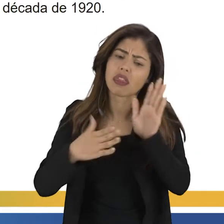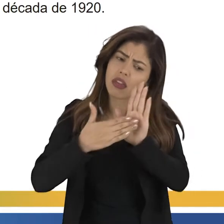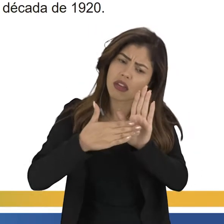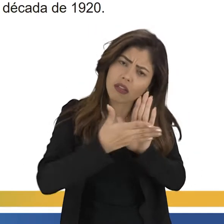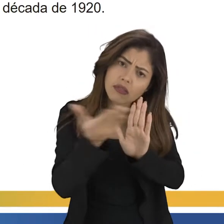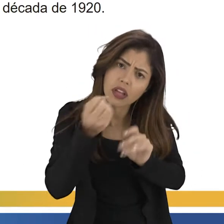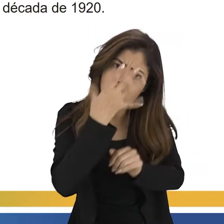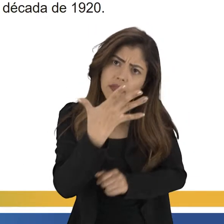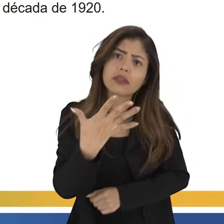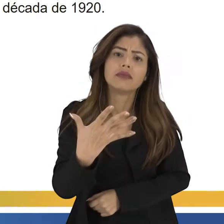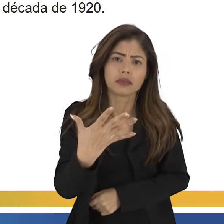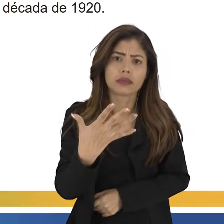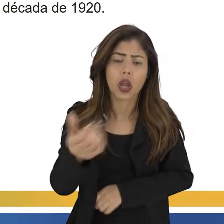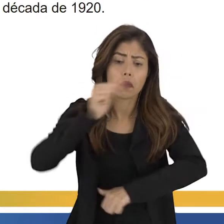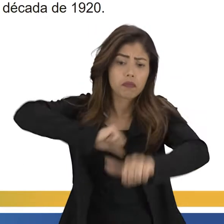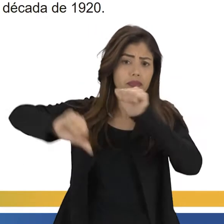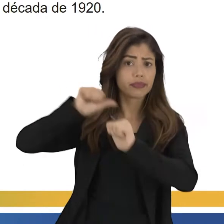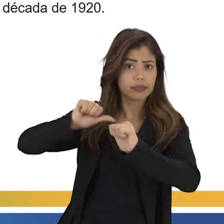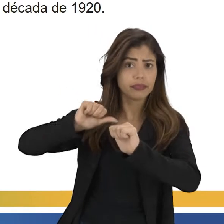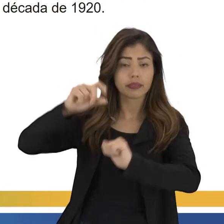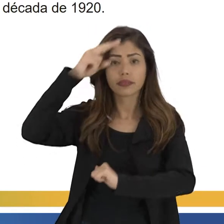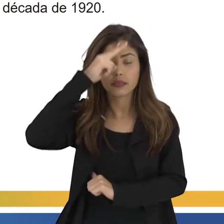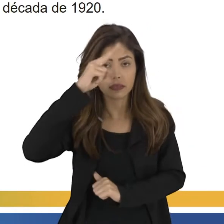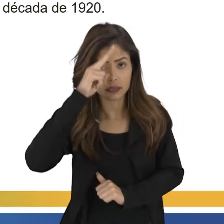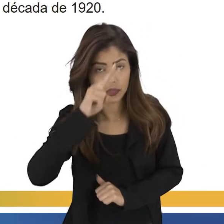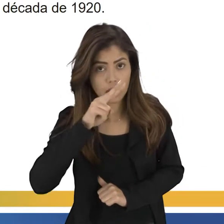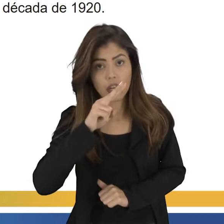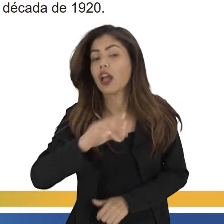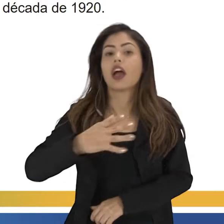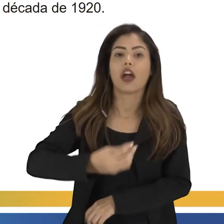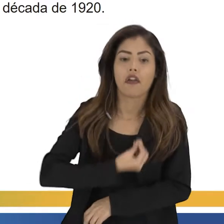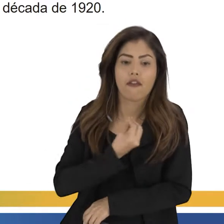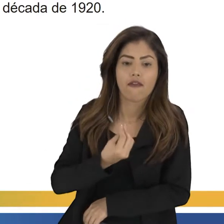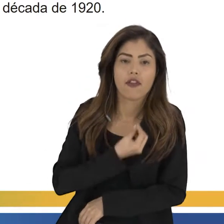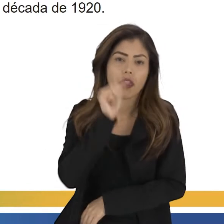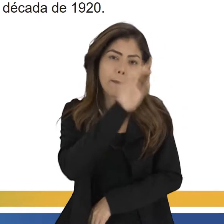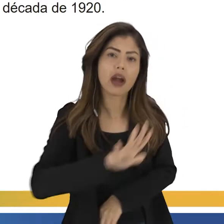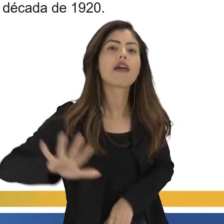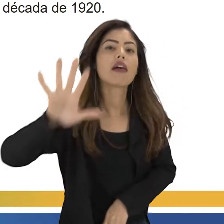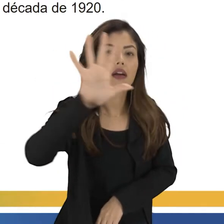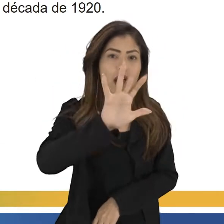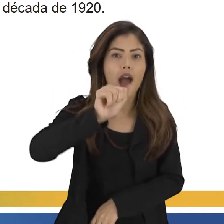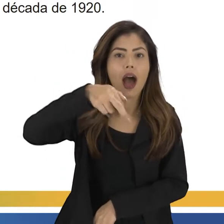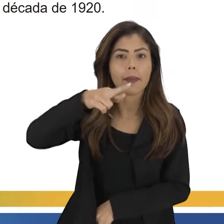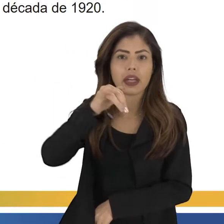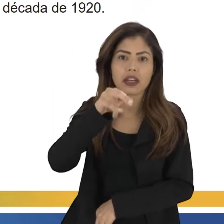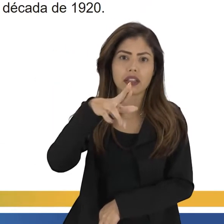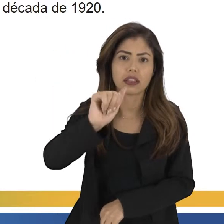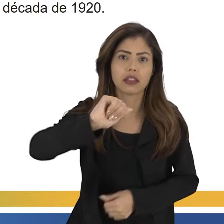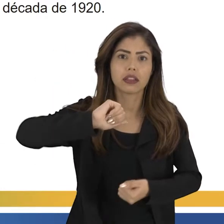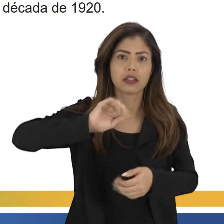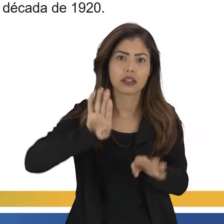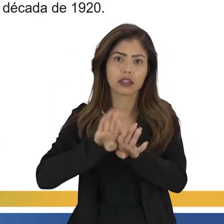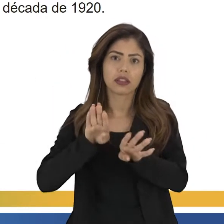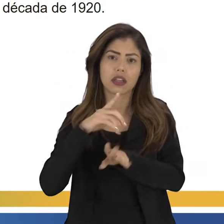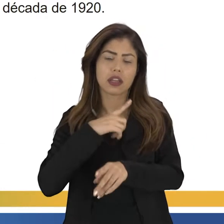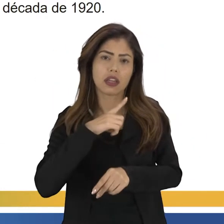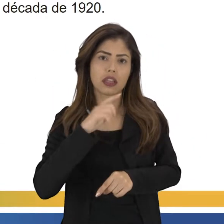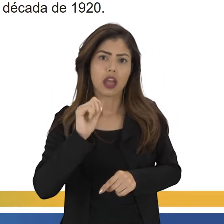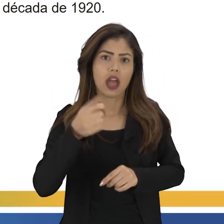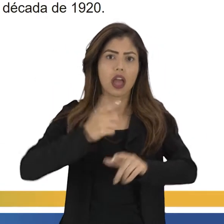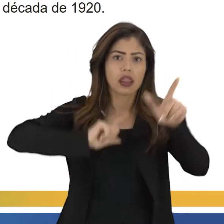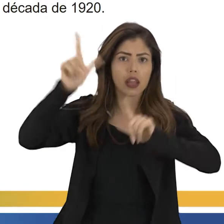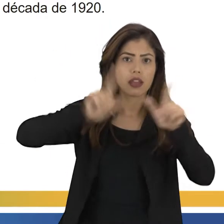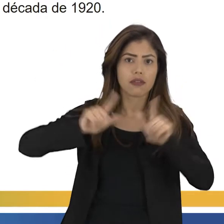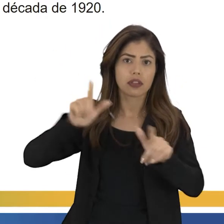A gente tem uma contradição. Lembra que a gente falou desse estilo de vida americano, Da prosperidade, dos eletrodomésticos,